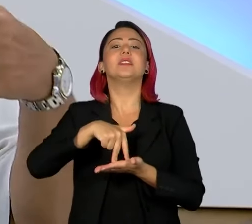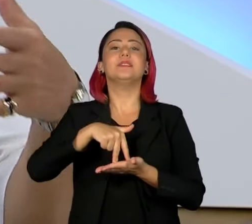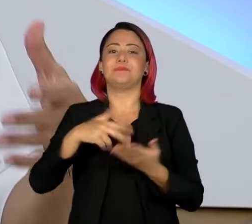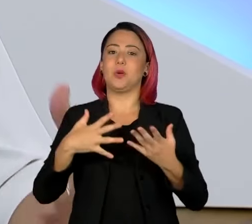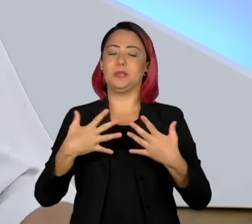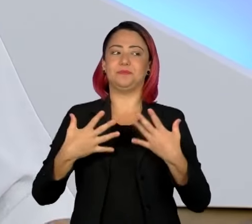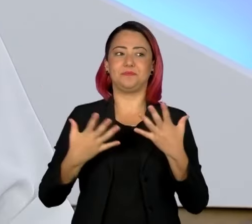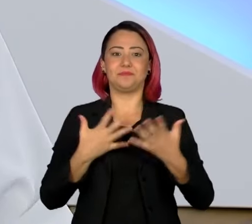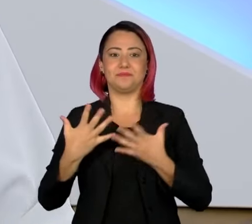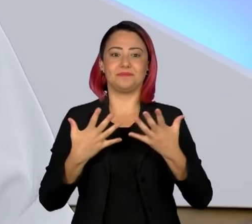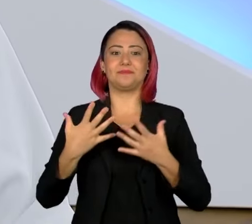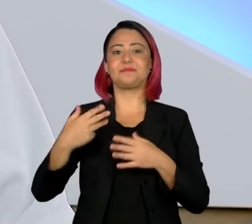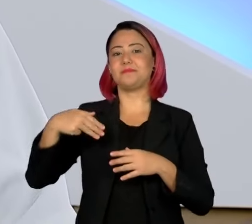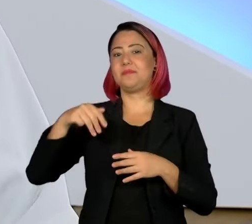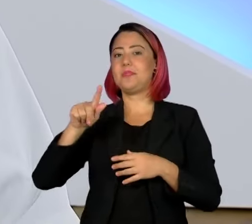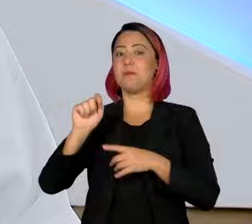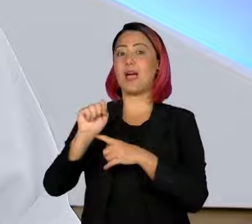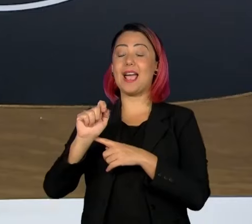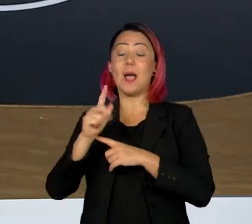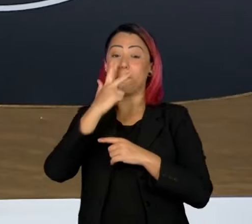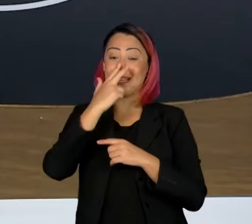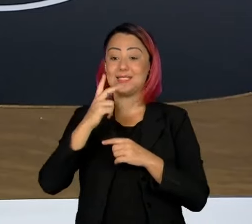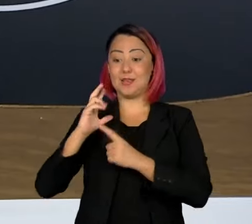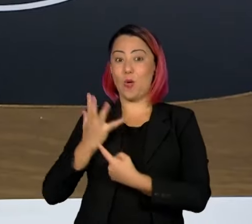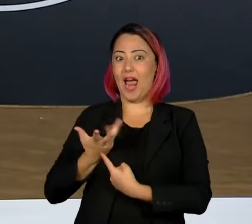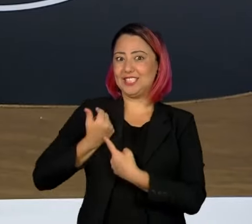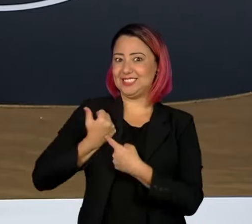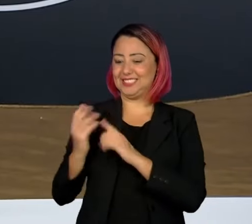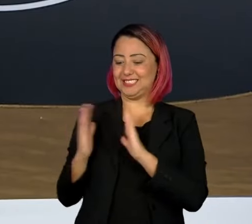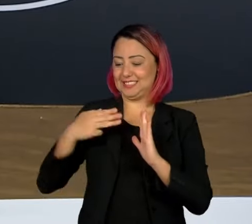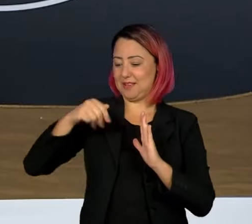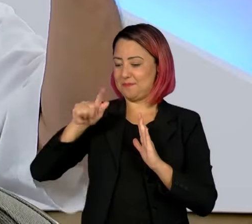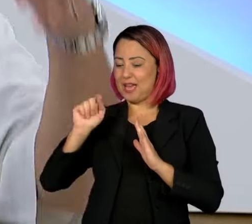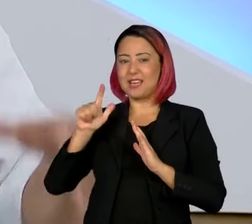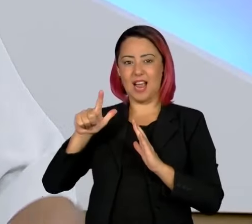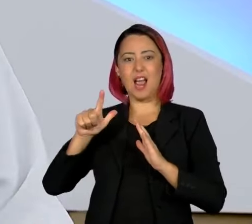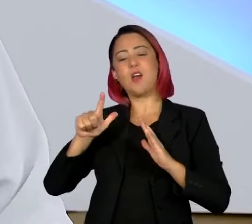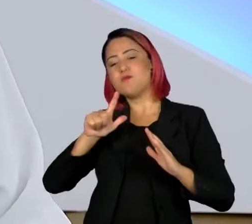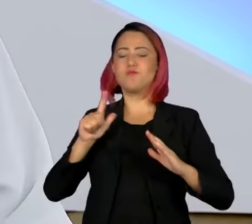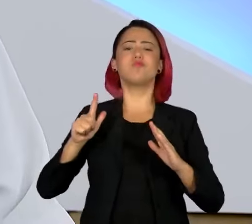não aguento, aí o Magal baixa, né? Aí eu levantei no meio do avião e falei, comigo!